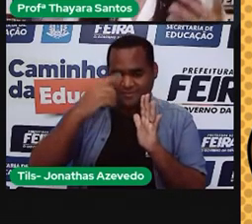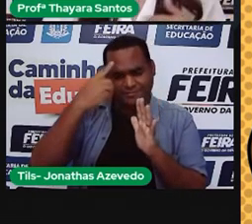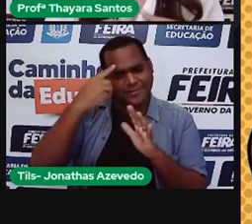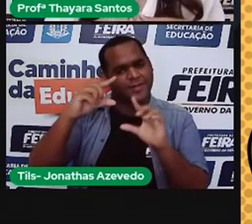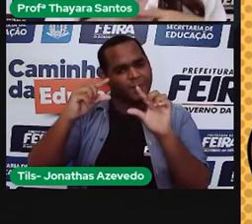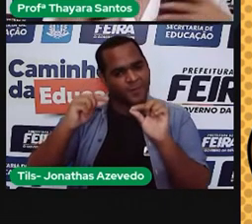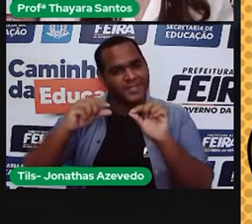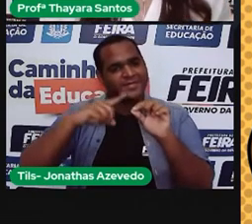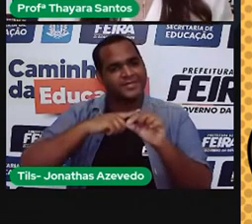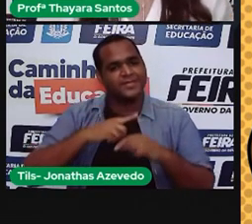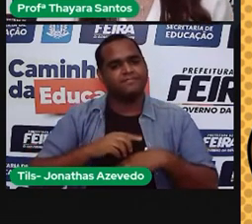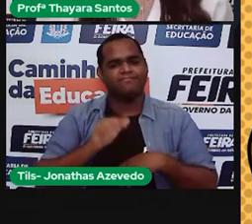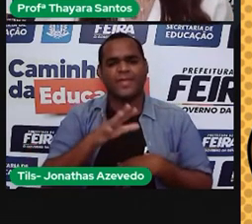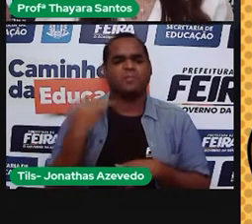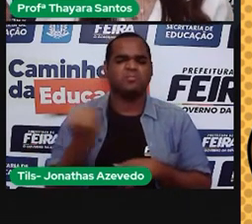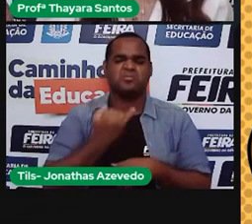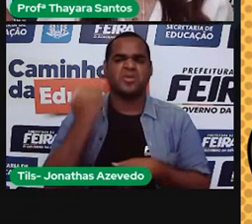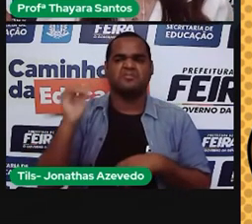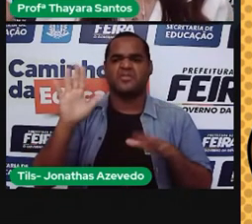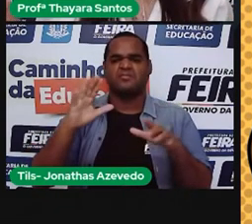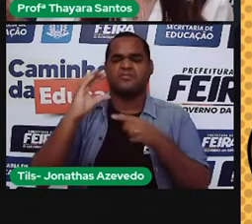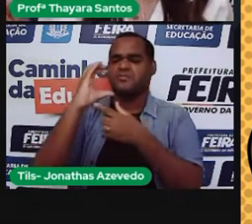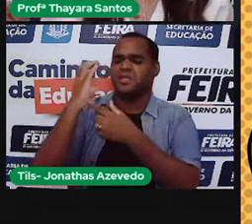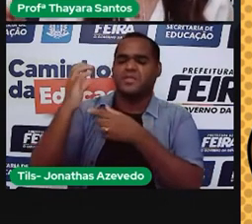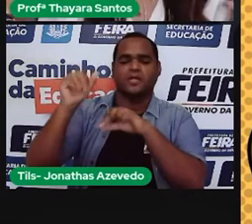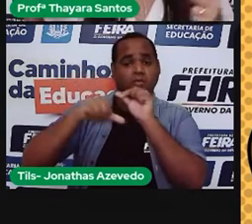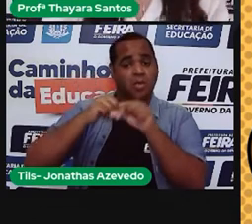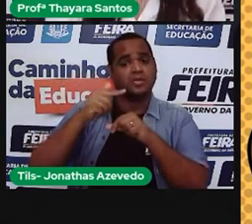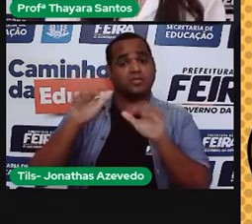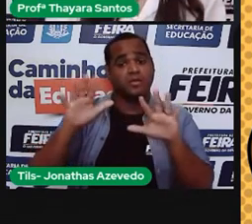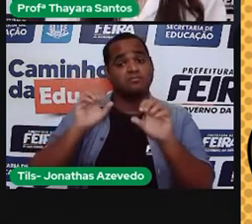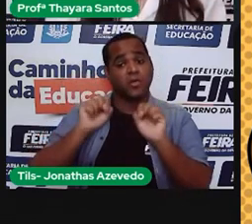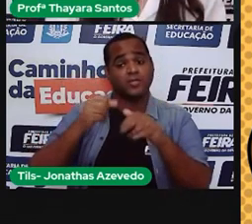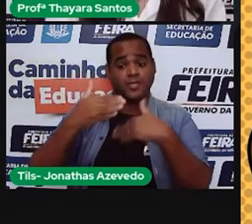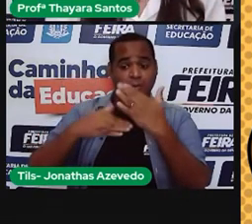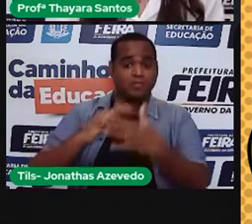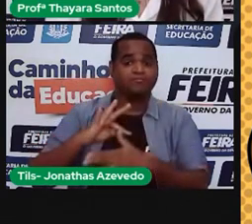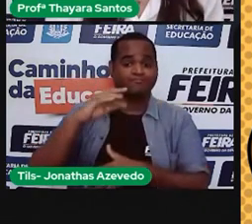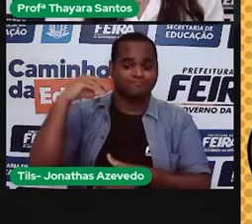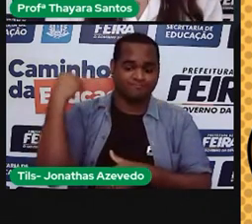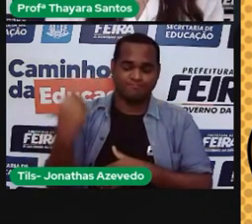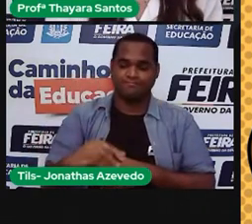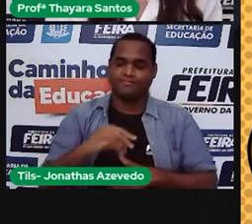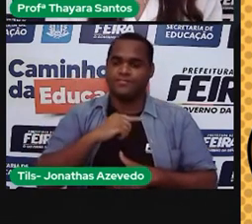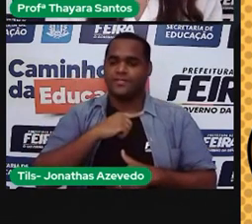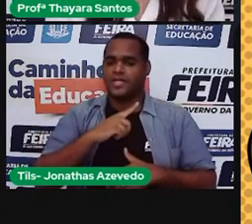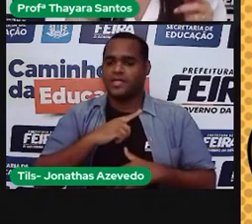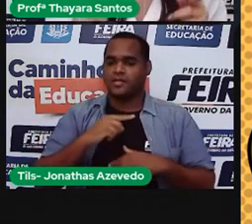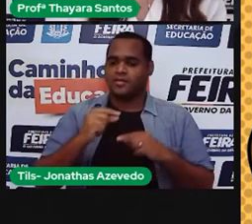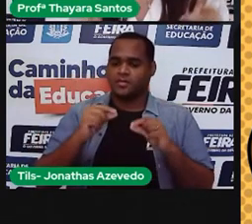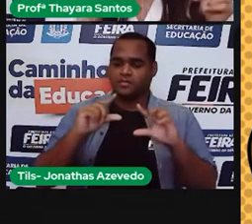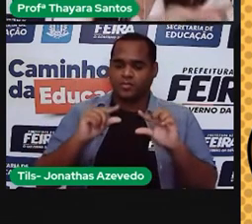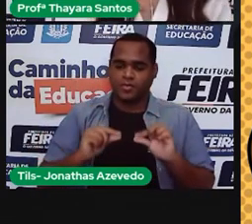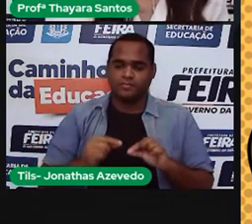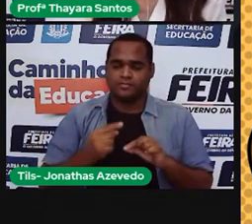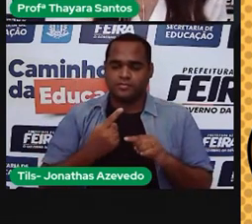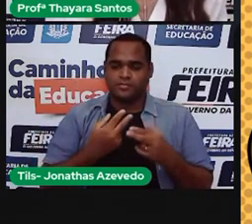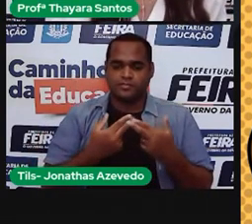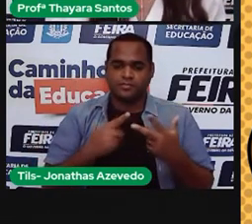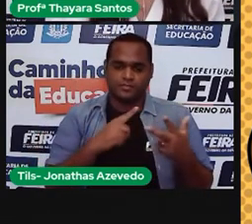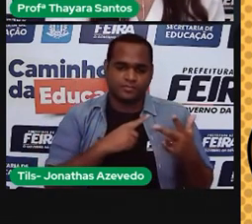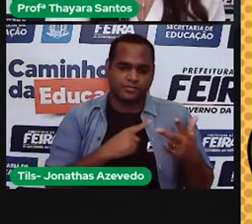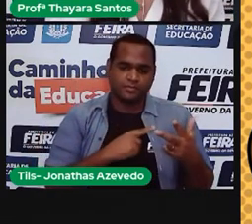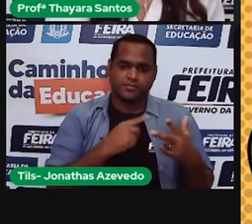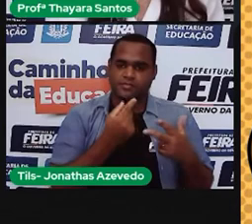eu não me importo que o clima está mudando. Não se importa, mas isso vai vir com prejuízo aí depois no bolso de vocês. Pode ser que não diretamente de